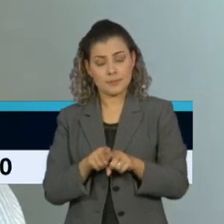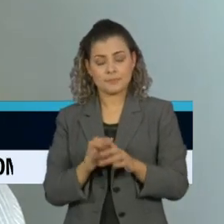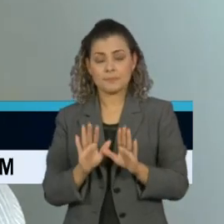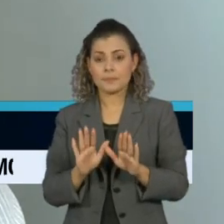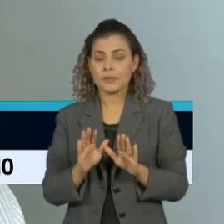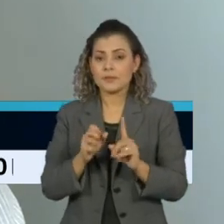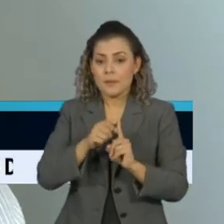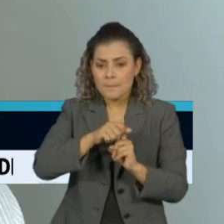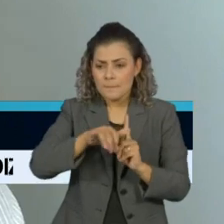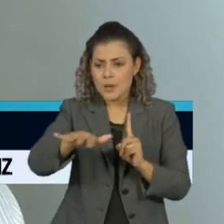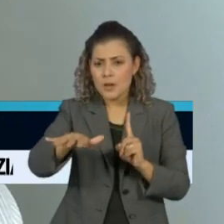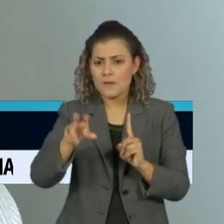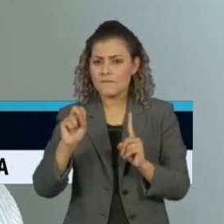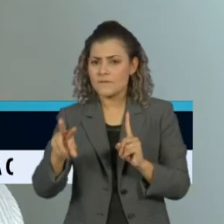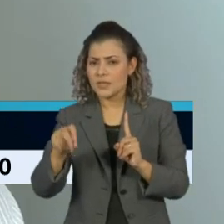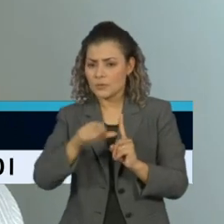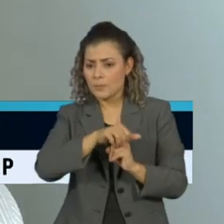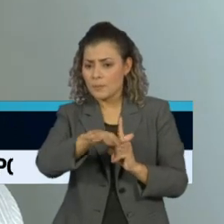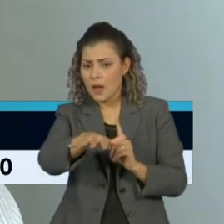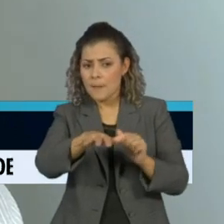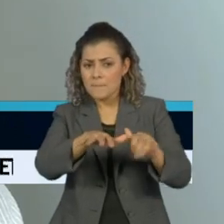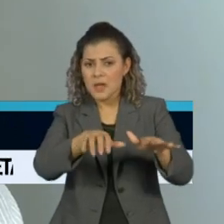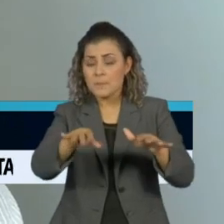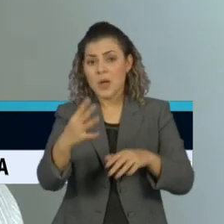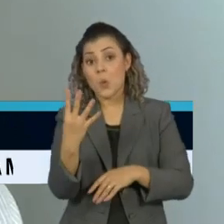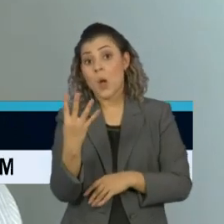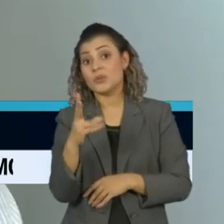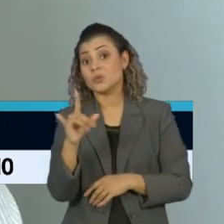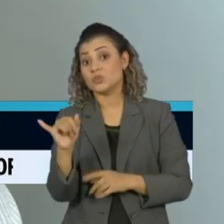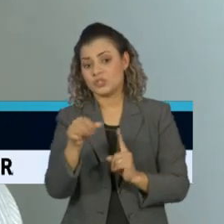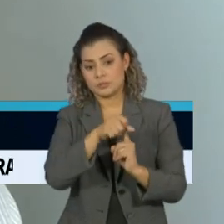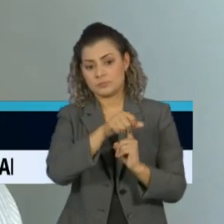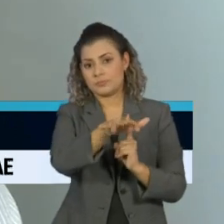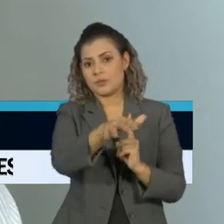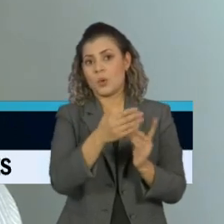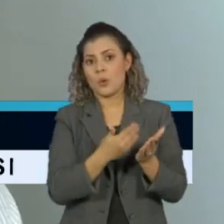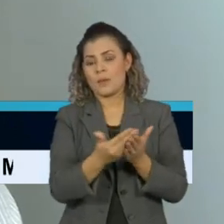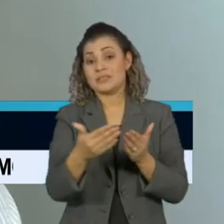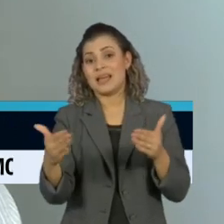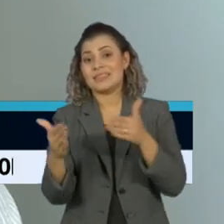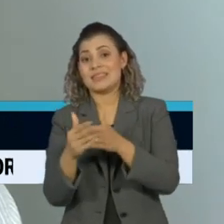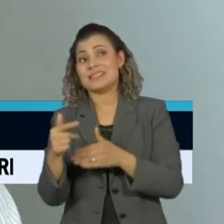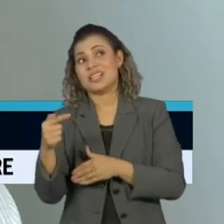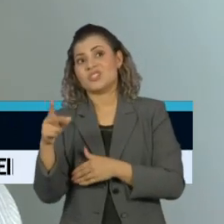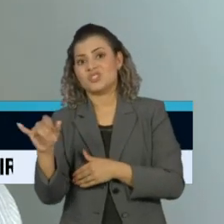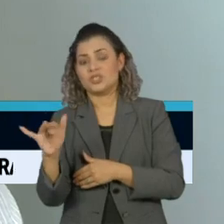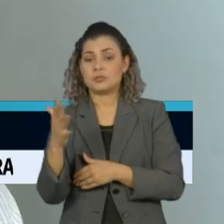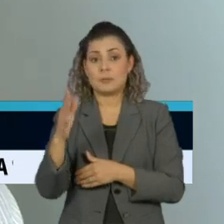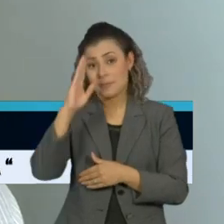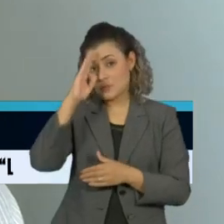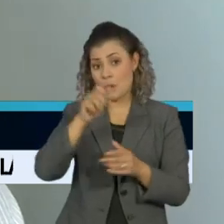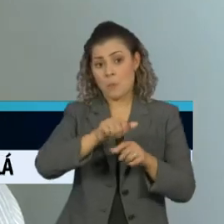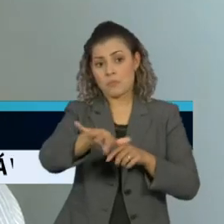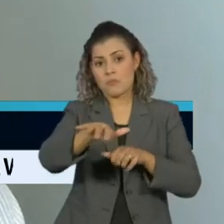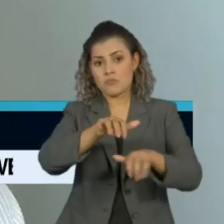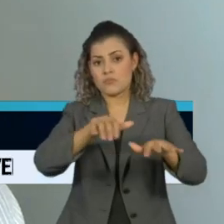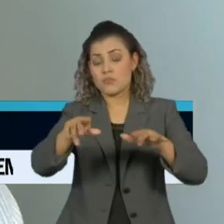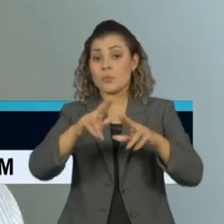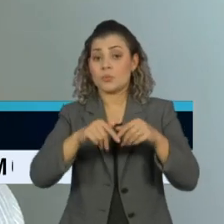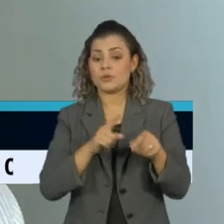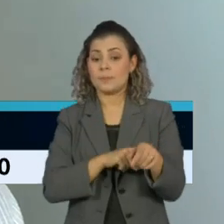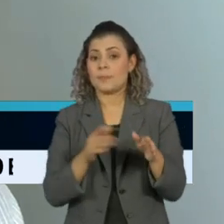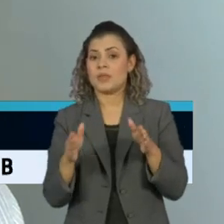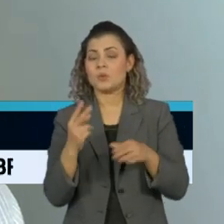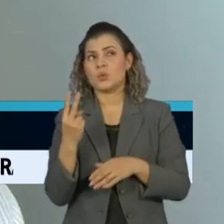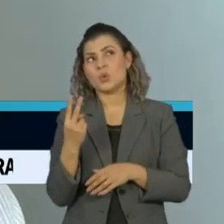A transmissão do vírus, ela começa por volta do quarto dia e vai até esse sétimo dia, o período principal de transmissão. Então, existe um intervalo